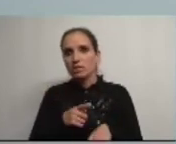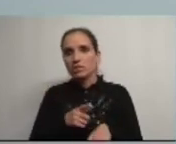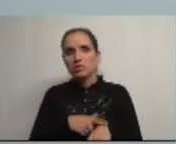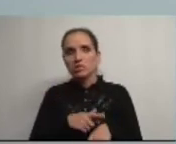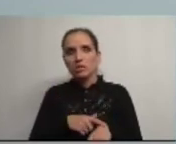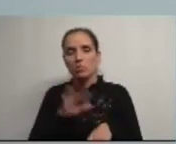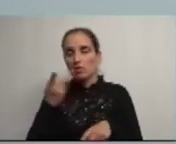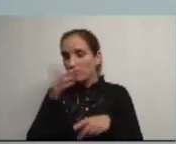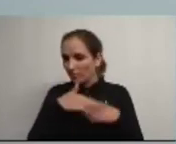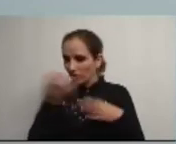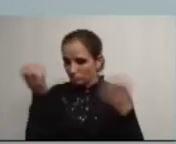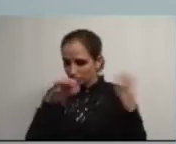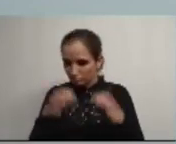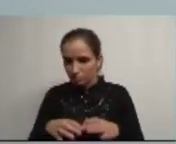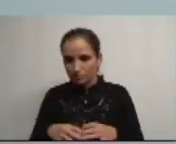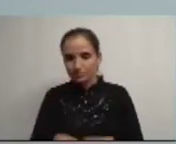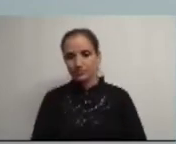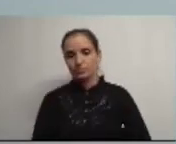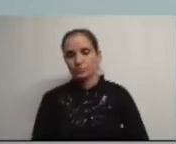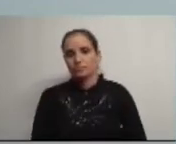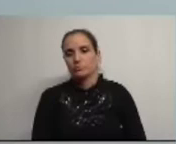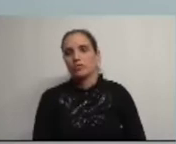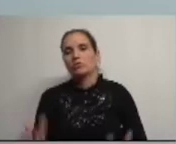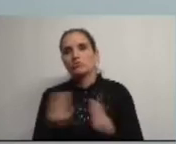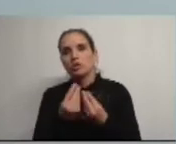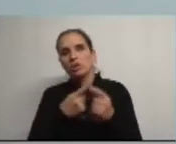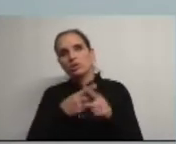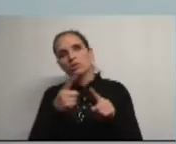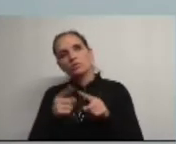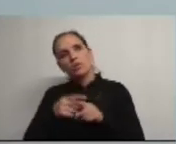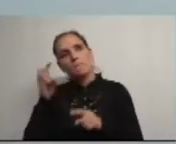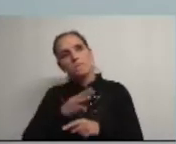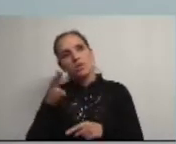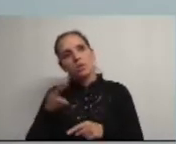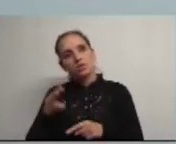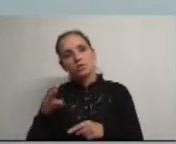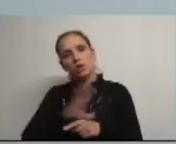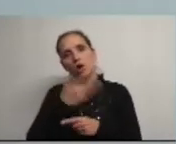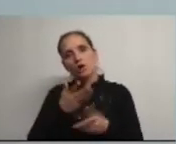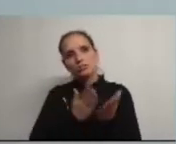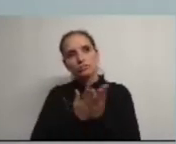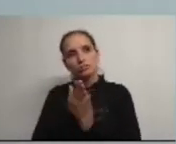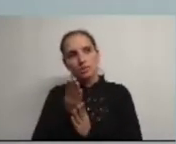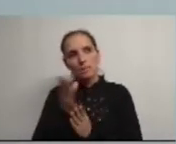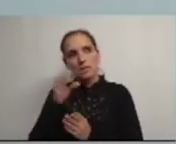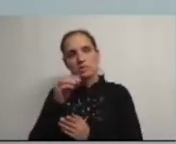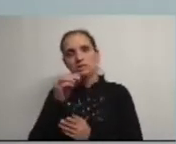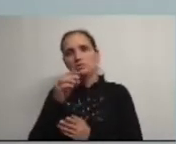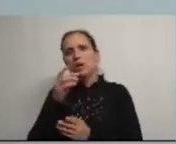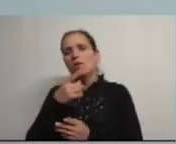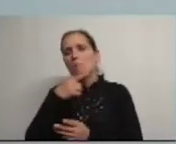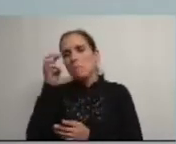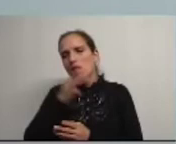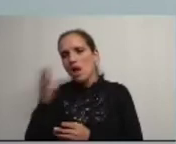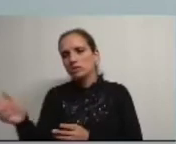o decidiu operacionalizar a juntar aos vários milhões já enterrados seguem-se agora mais umas centenas de milhares de euros